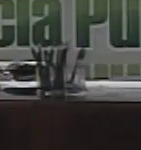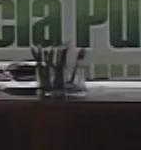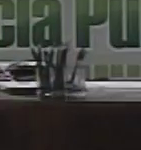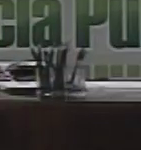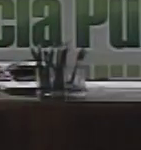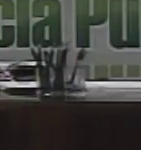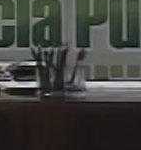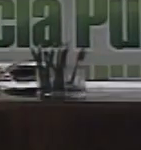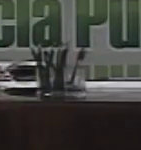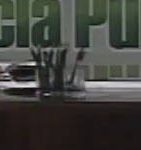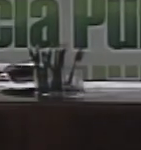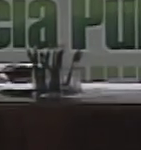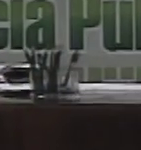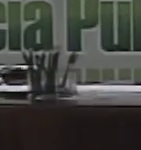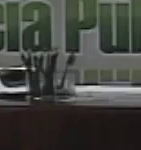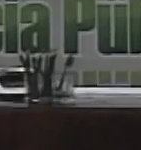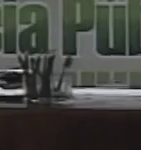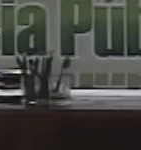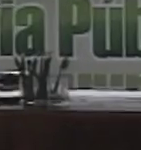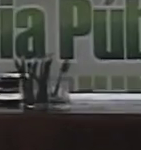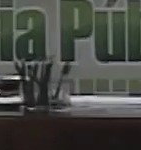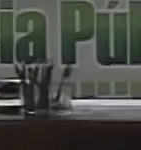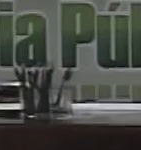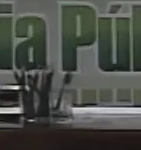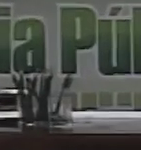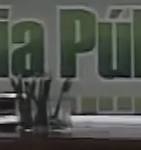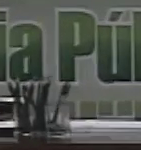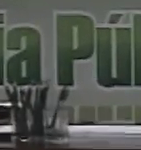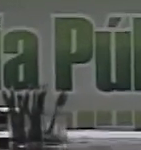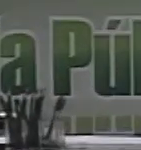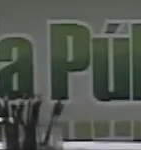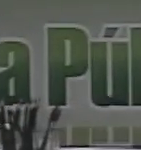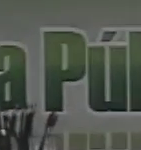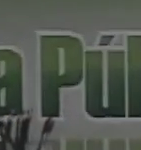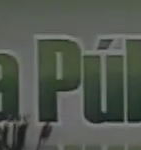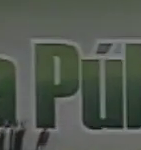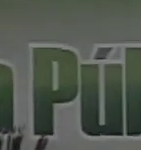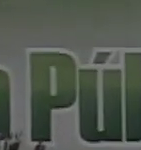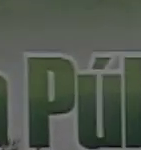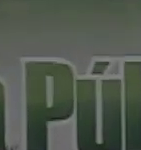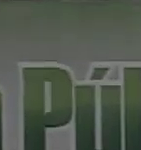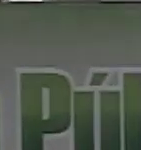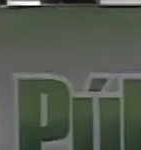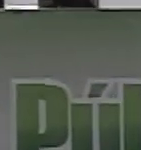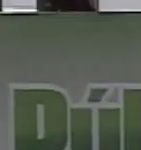Muito obrigada, senhor ministro, por nos ouvir. Obrigada. Bom dia a todos.